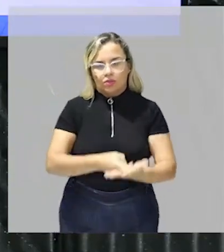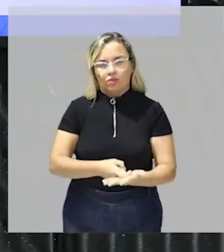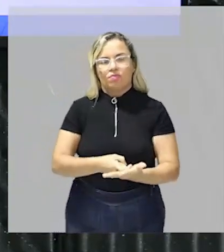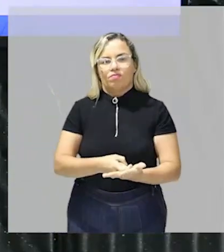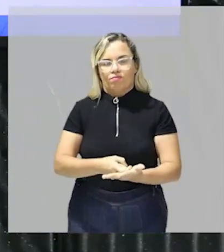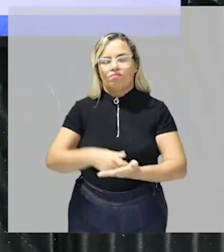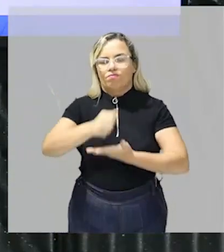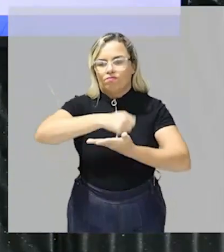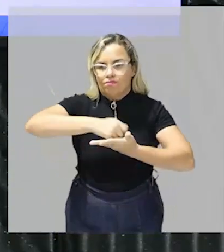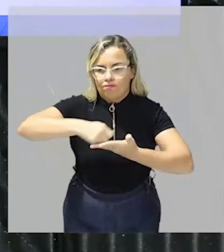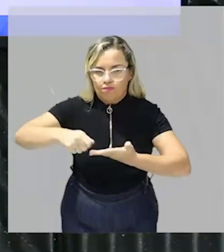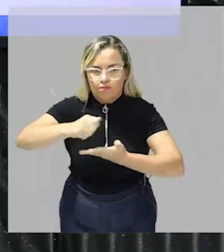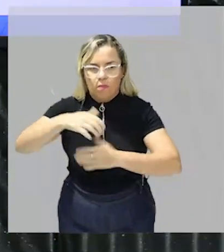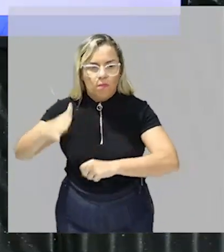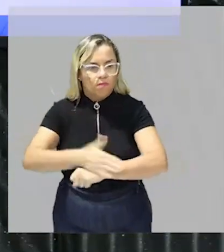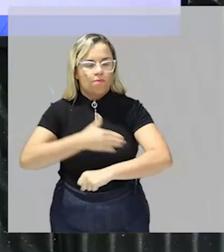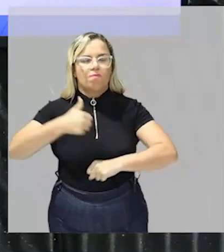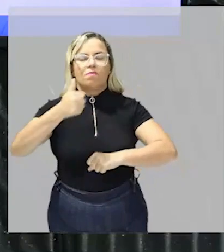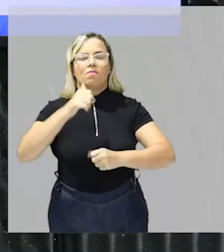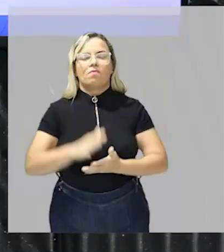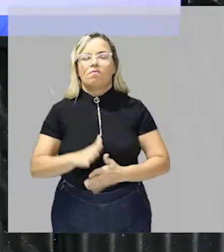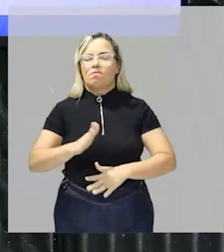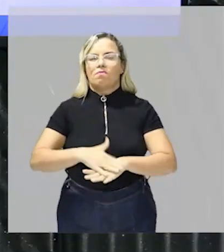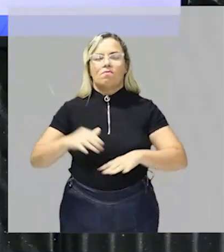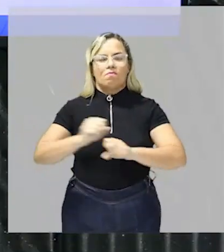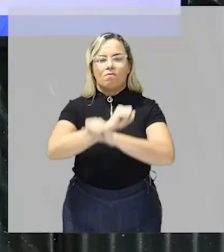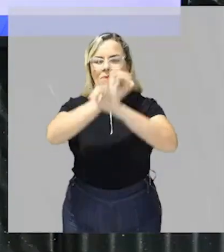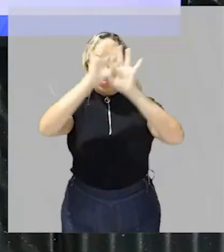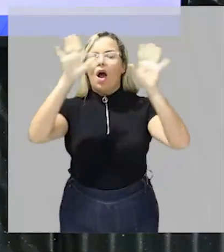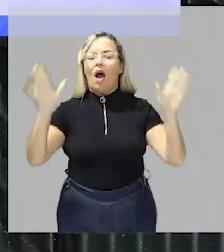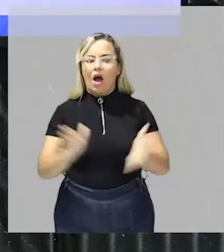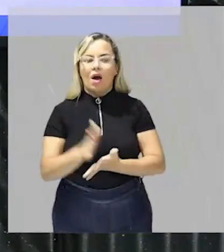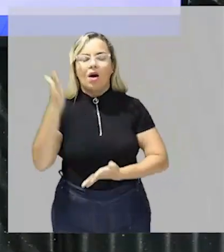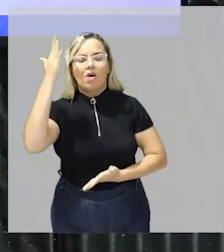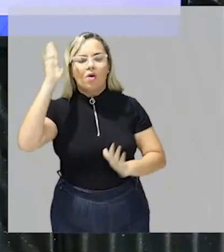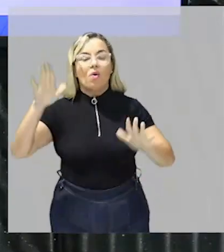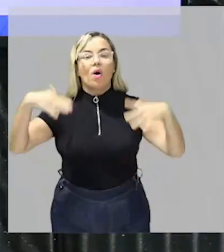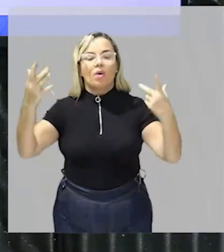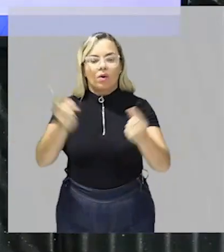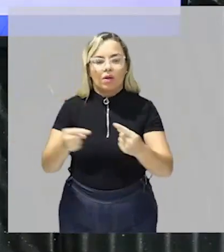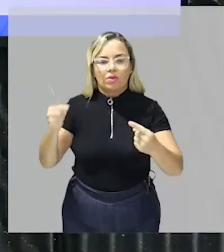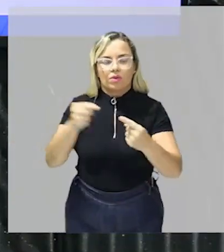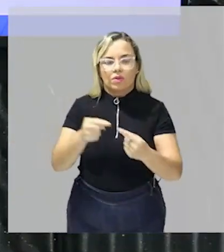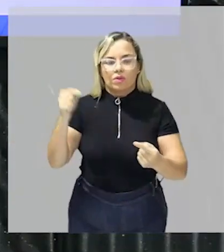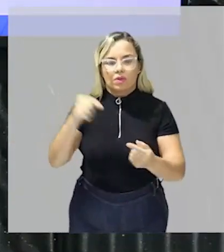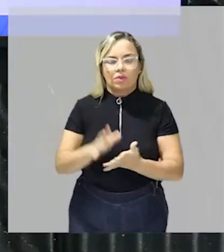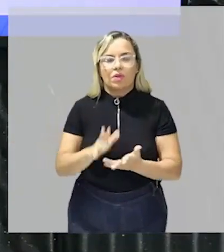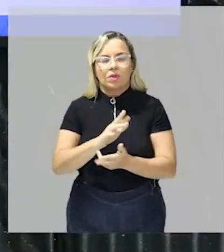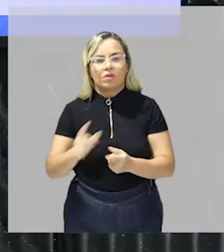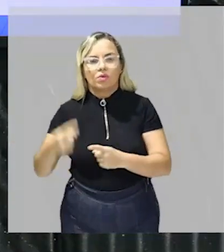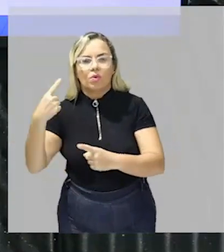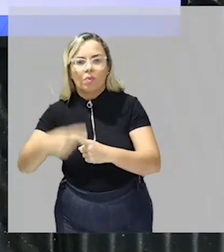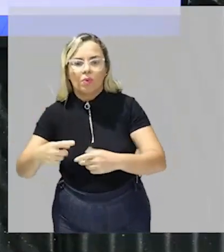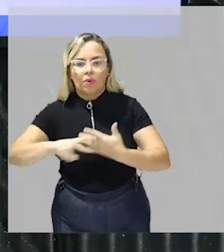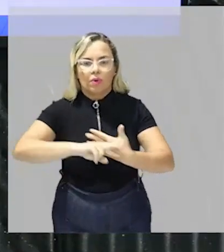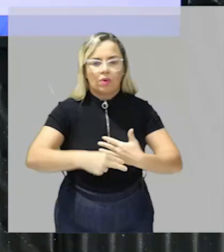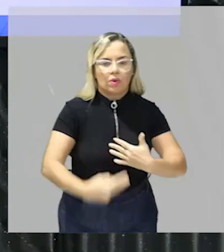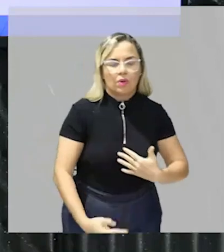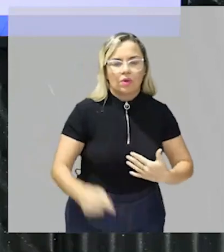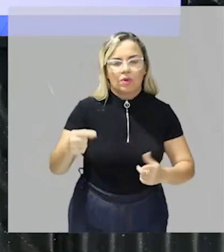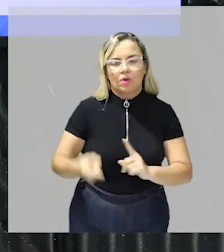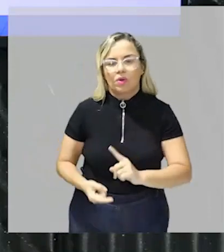texto ou discurso melhor e mais claro qual é a função relações de causa e efeito